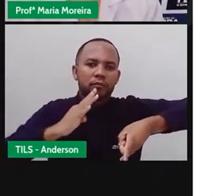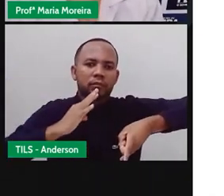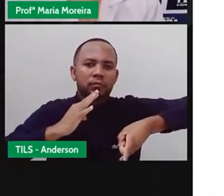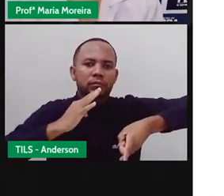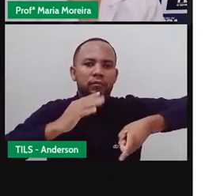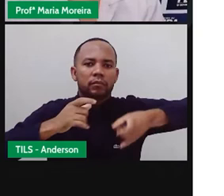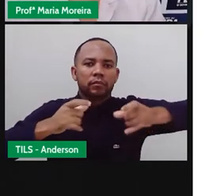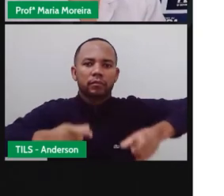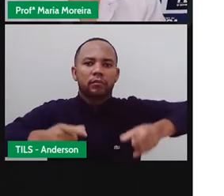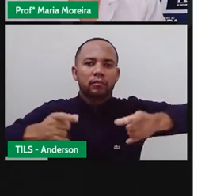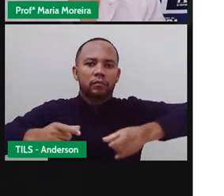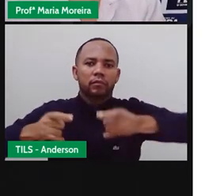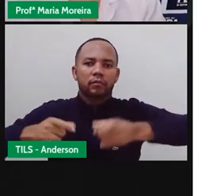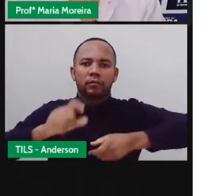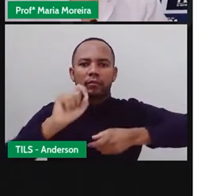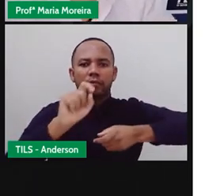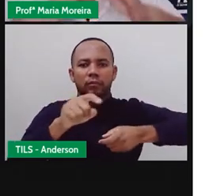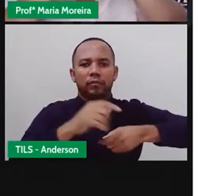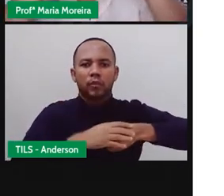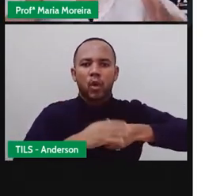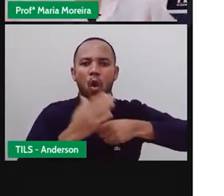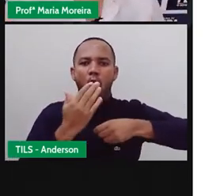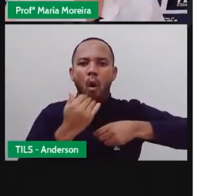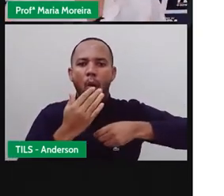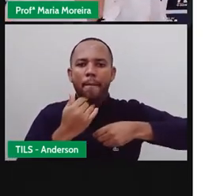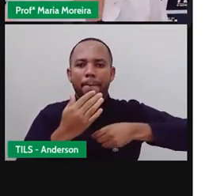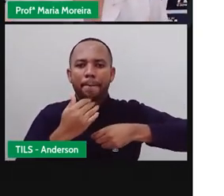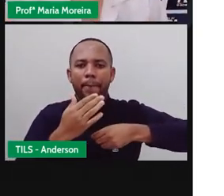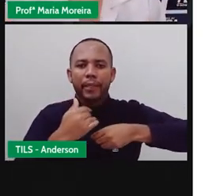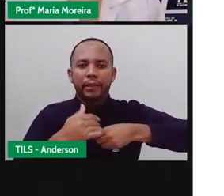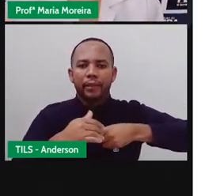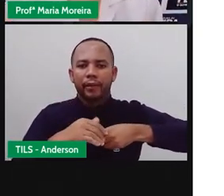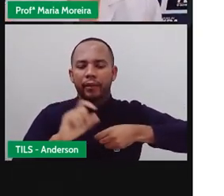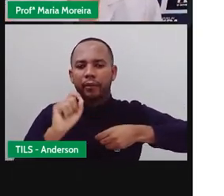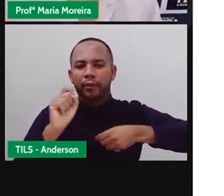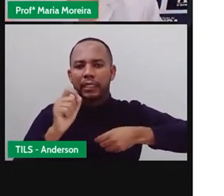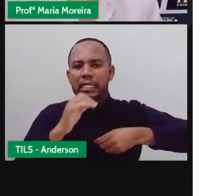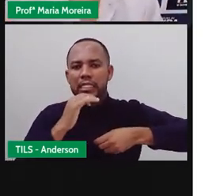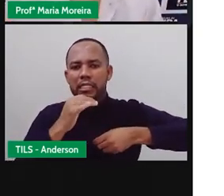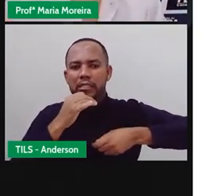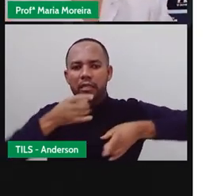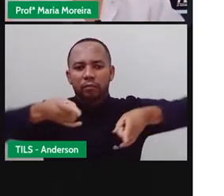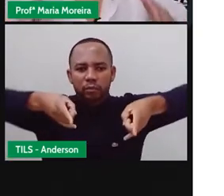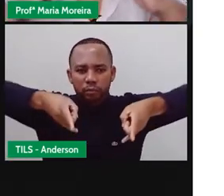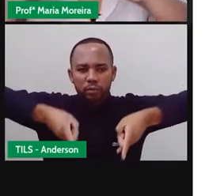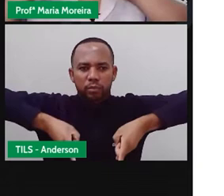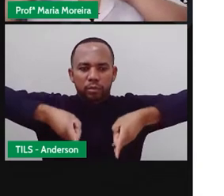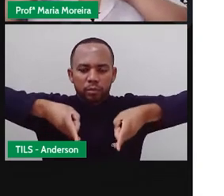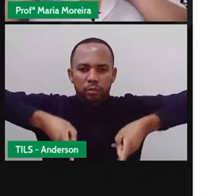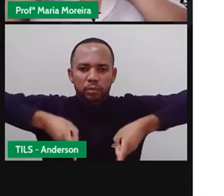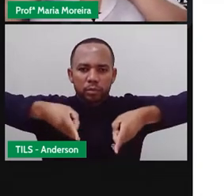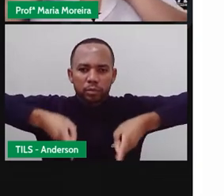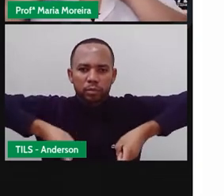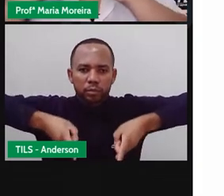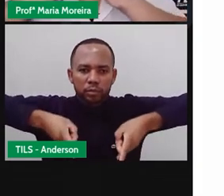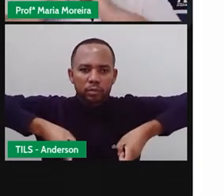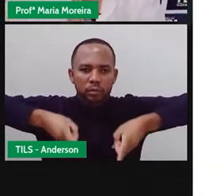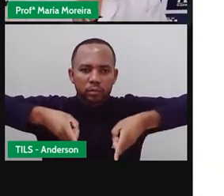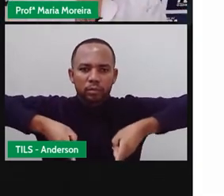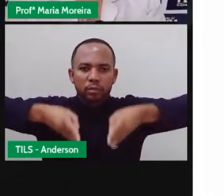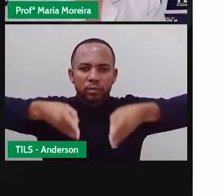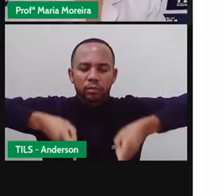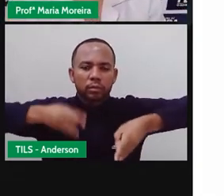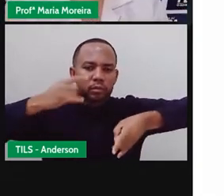de restaurante, é o quê? Esse banner que é um cavalete, né? Isso ele forma meio que uma casinha assim